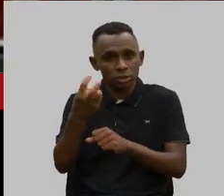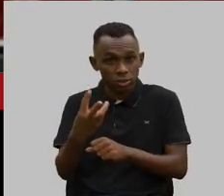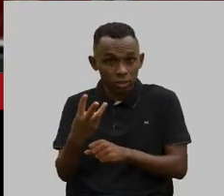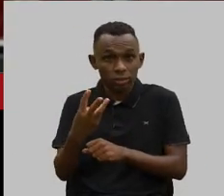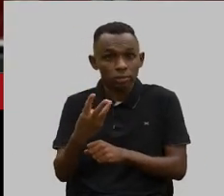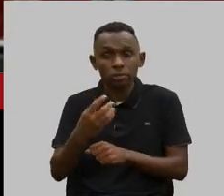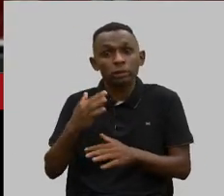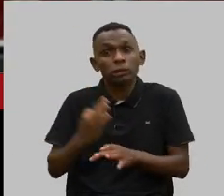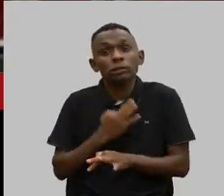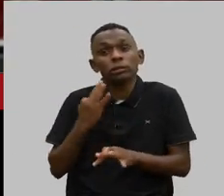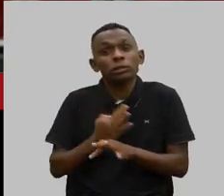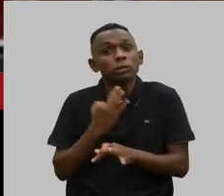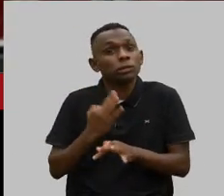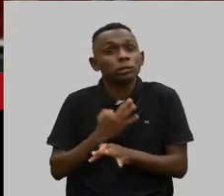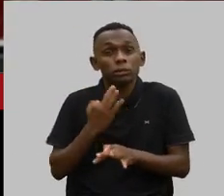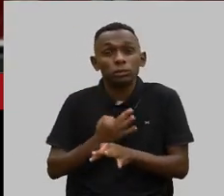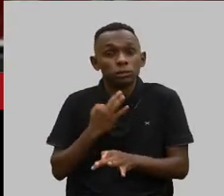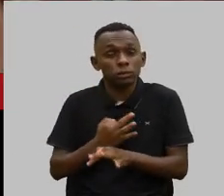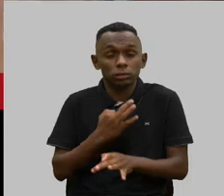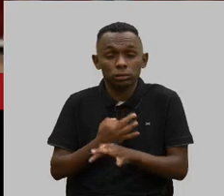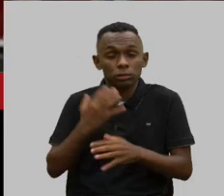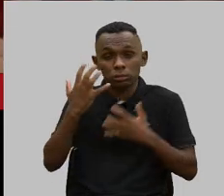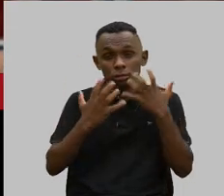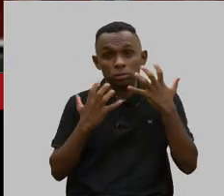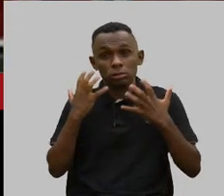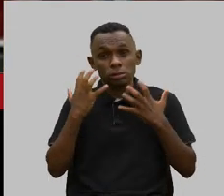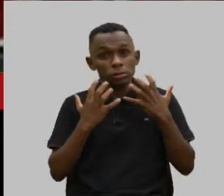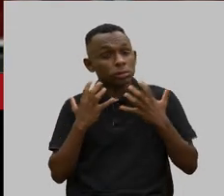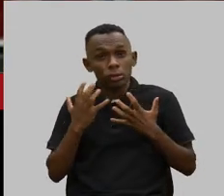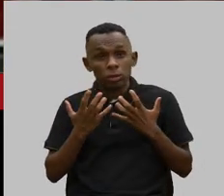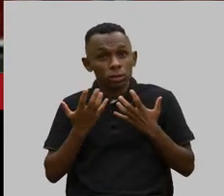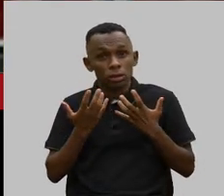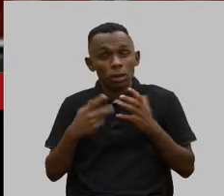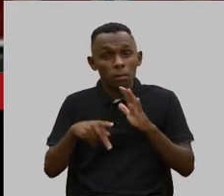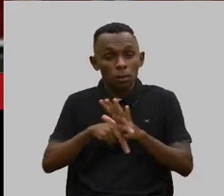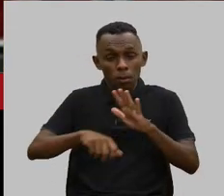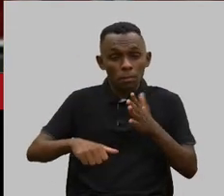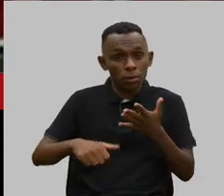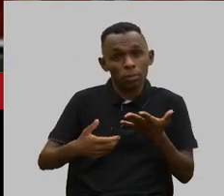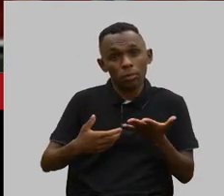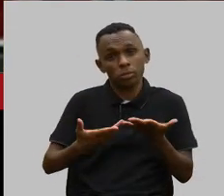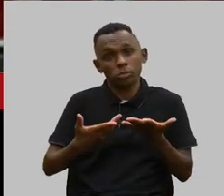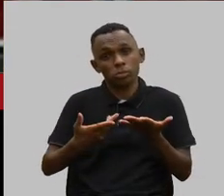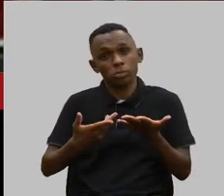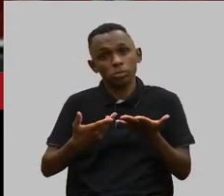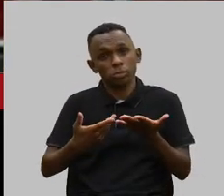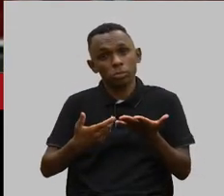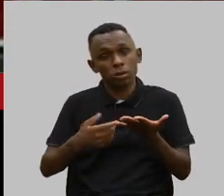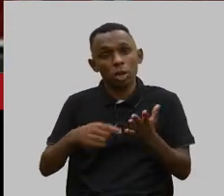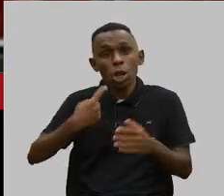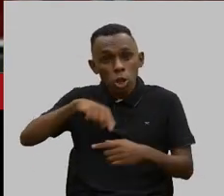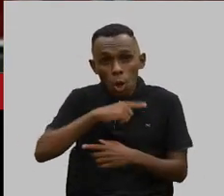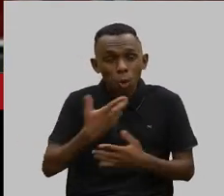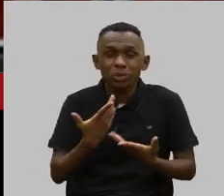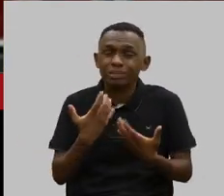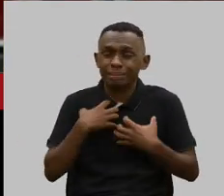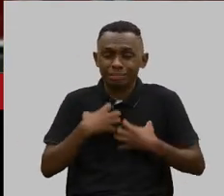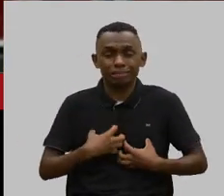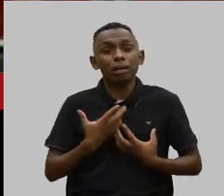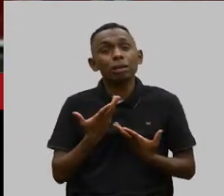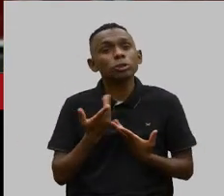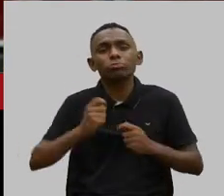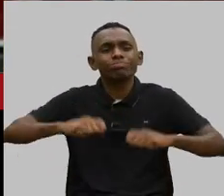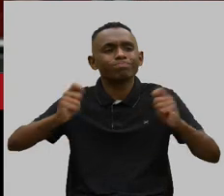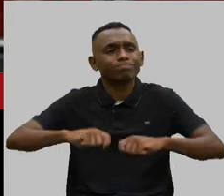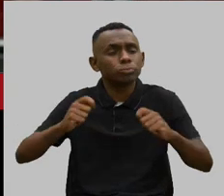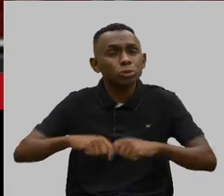não aguenta mais ser bombardeado, a gente não quer mais processar por danos morais, porque a gente já não tem mais, a gente já não se sente mais capaz.